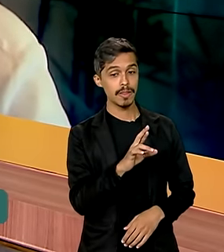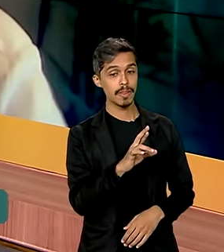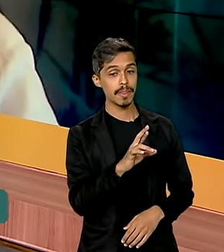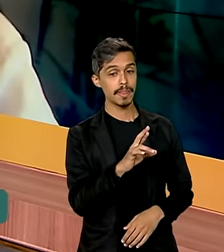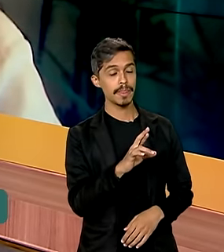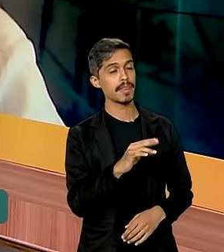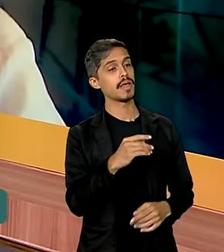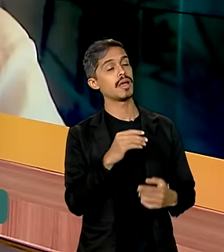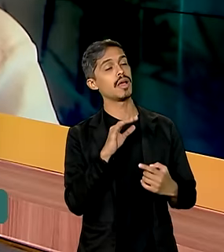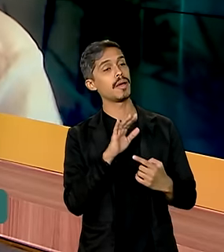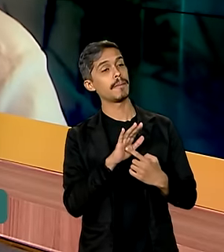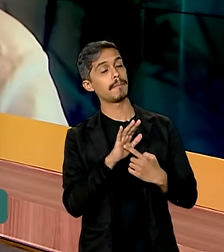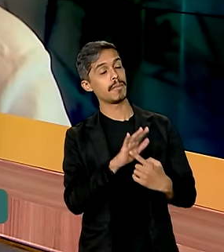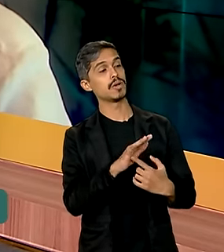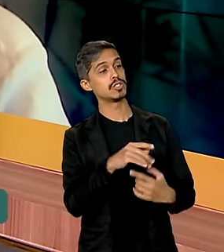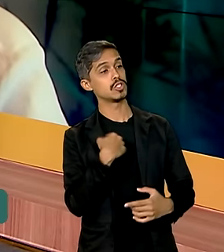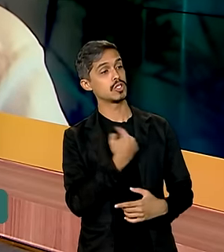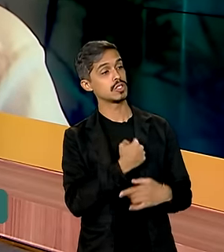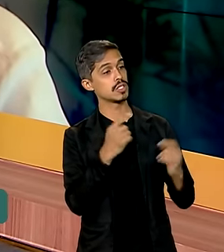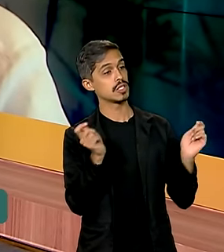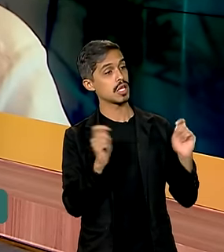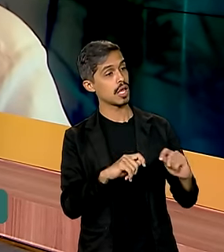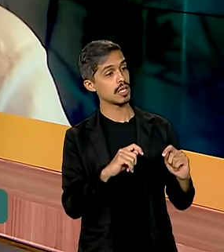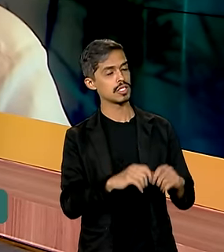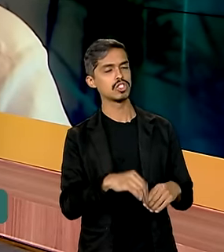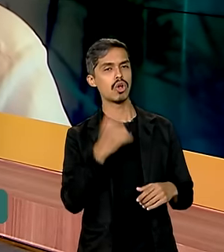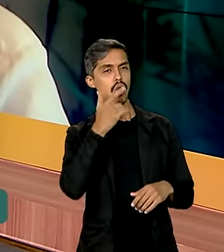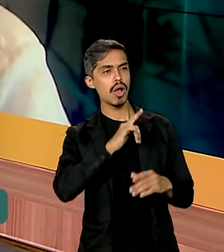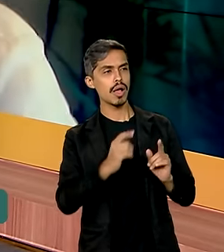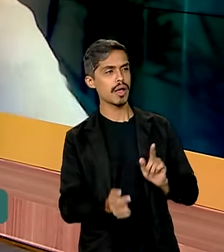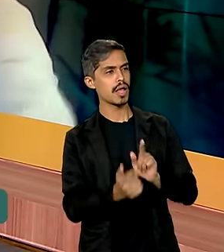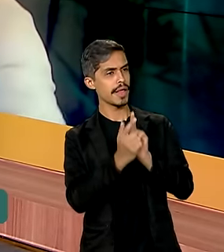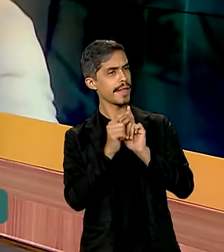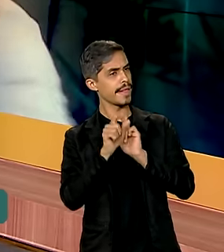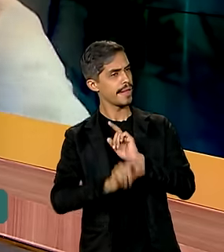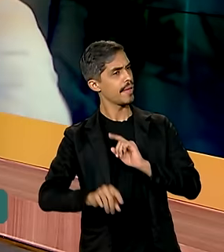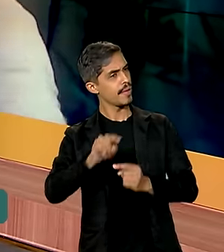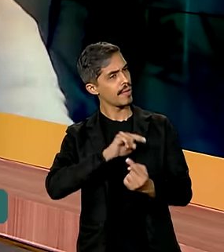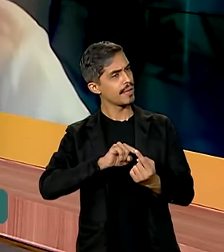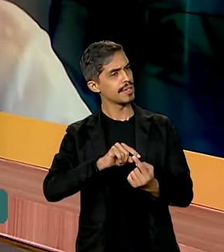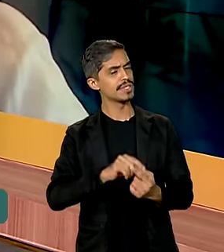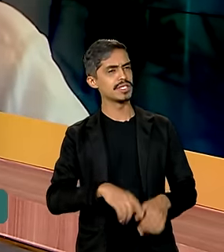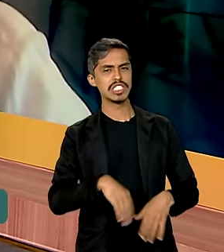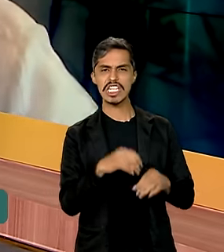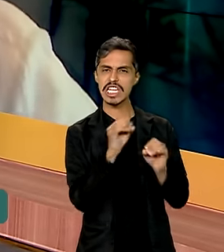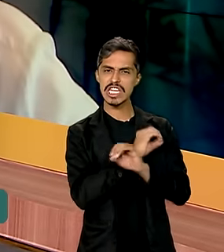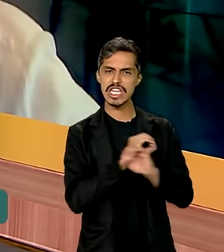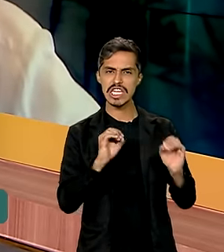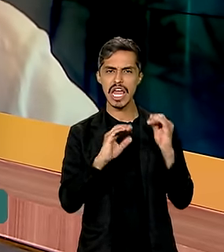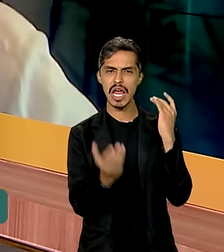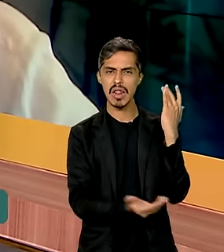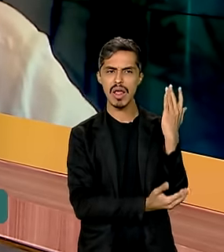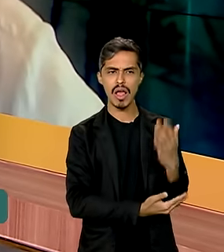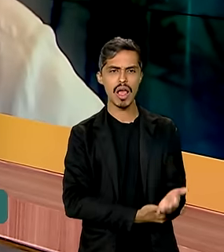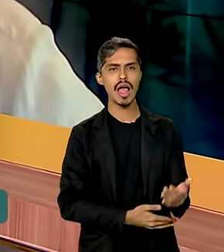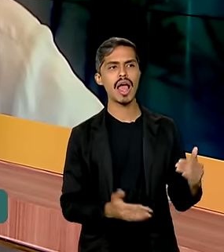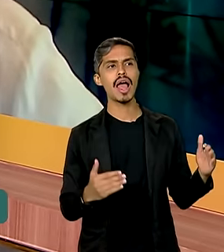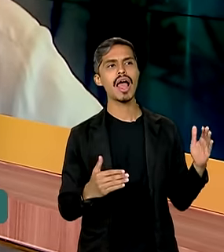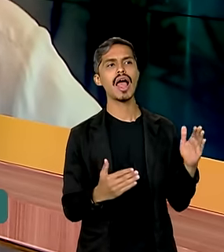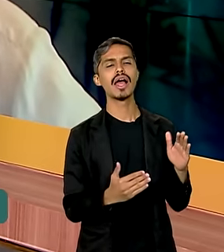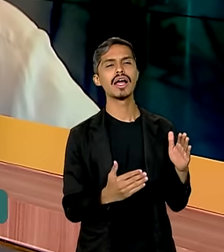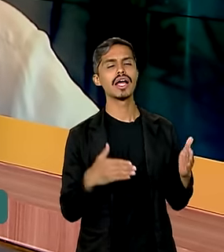apontam aí que a gente vai ter capacidade de cumprir essa meta de desmatamento zero até 2030, essa meta